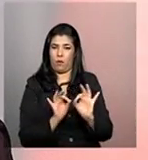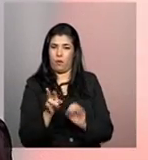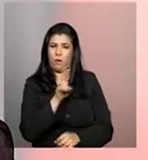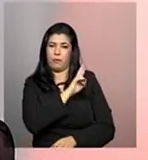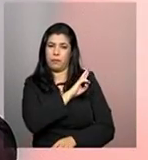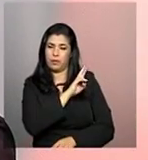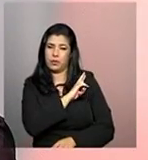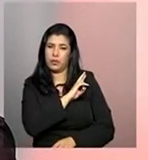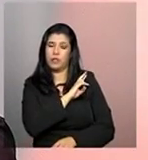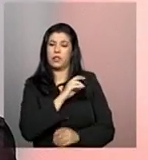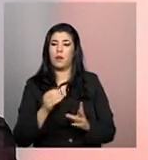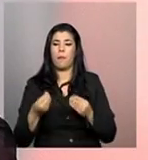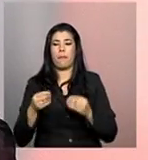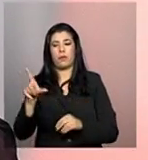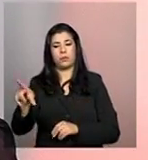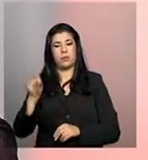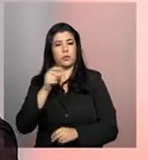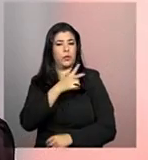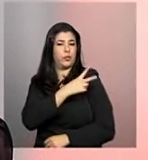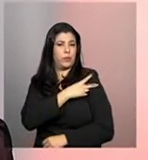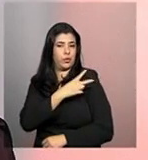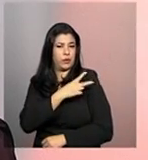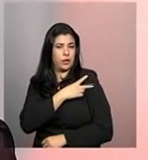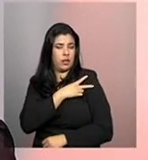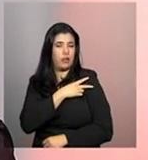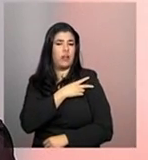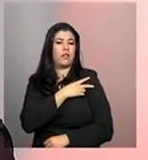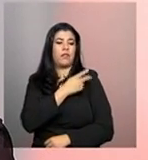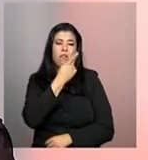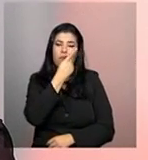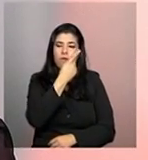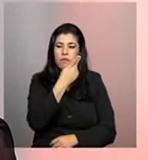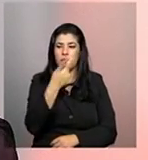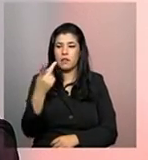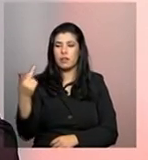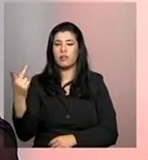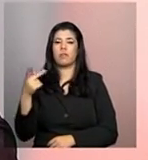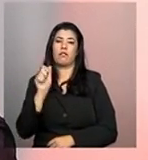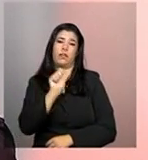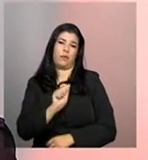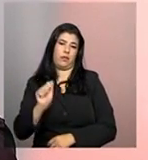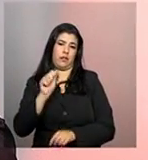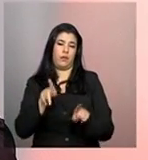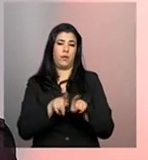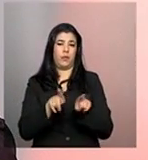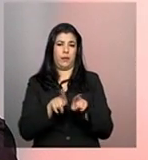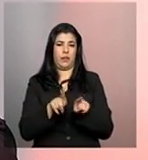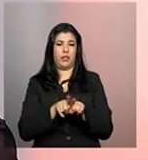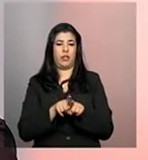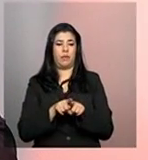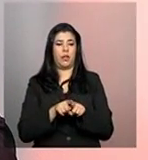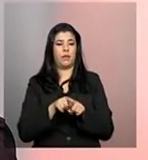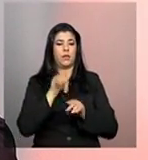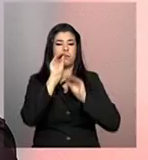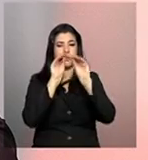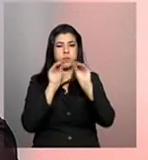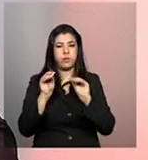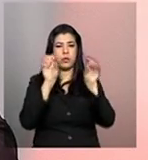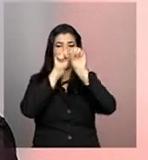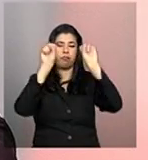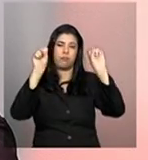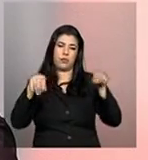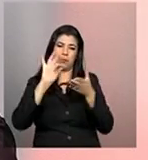delegar aos técnicos da Prefeitura, que vão lá fazer as visitas nessas entidades, e alimentar o cadastro com essas informações.